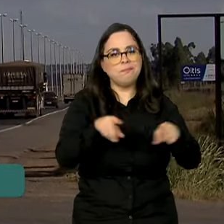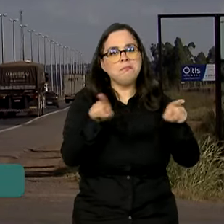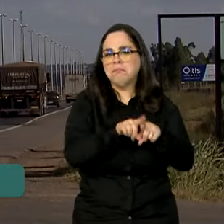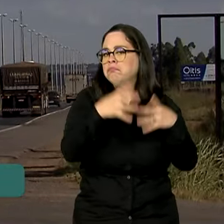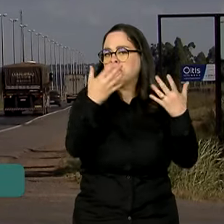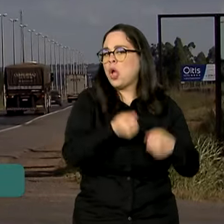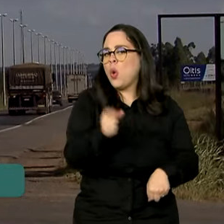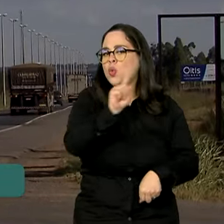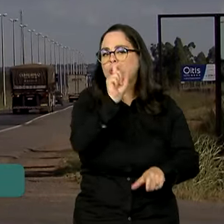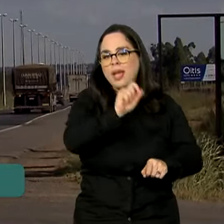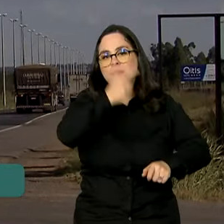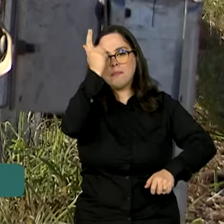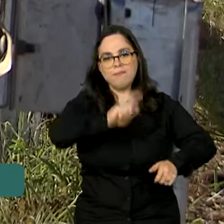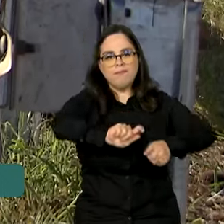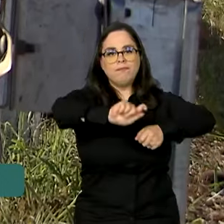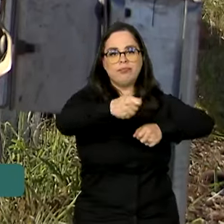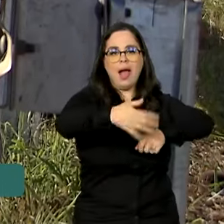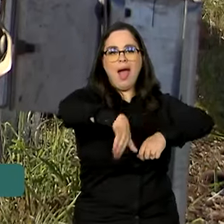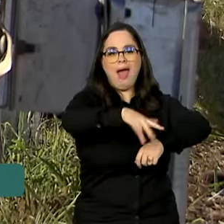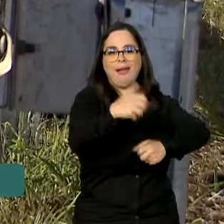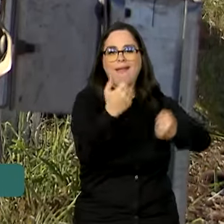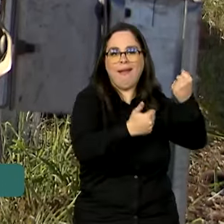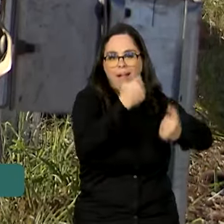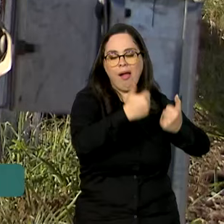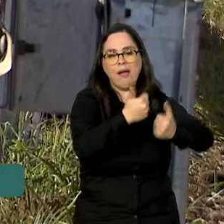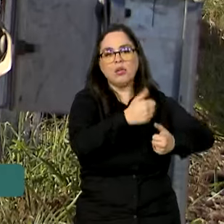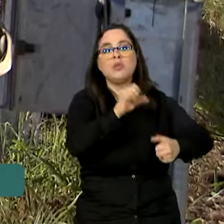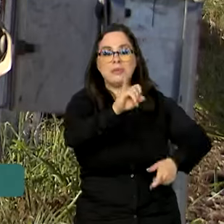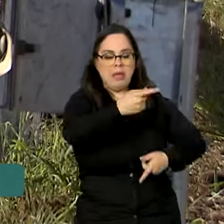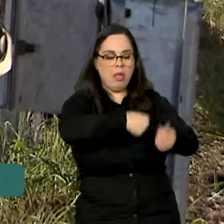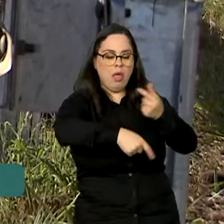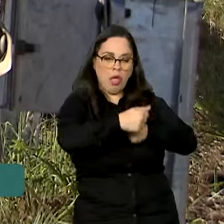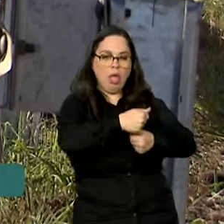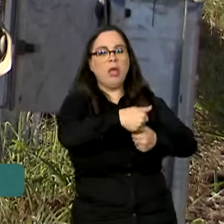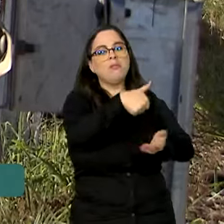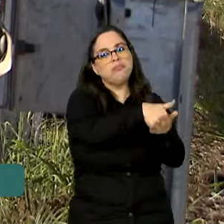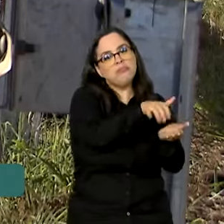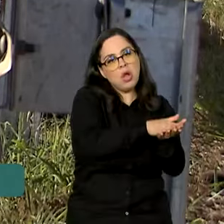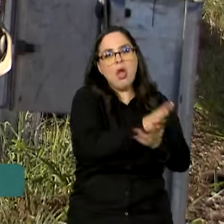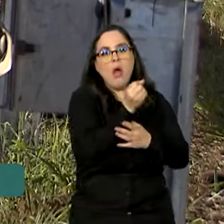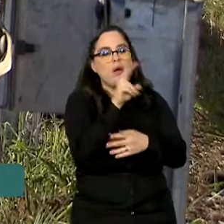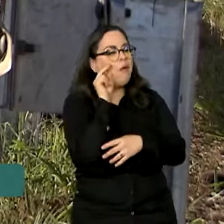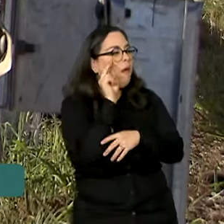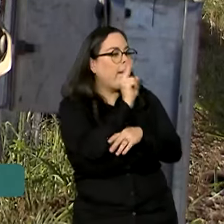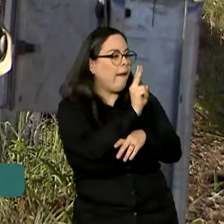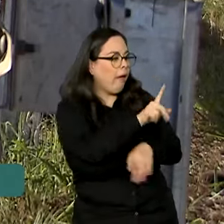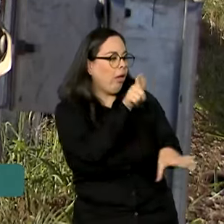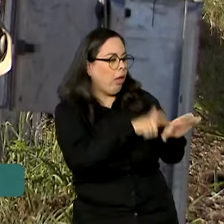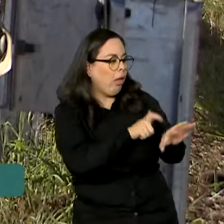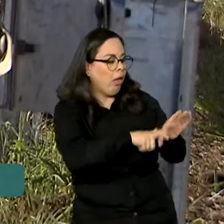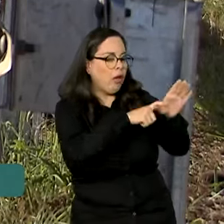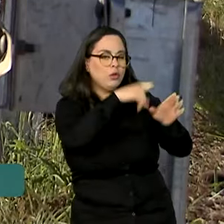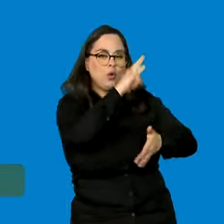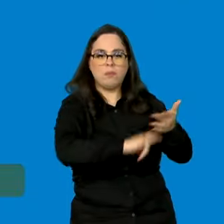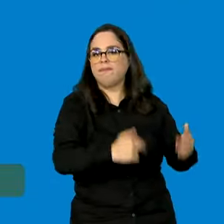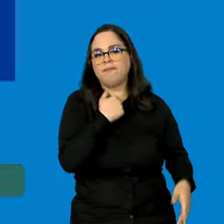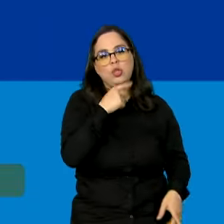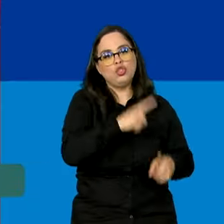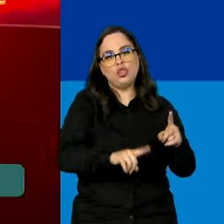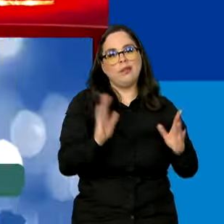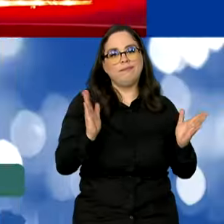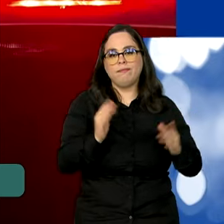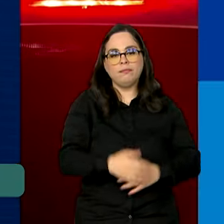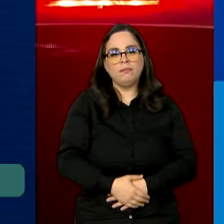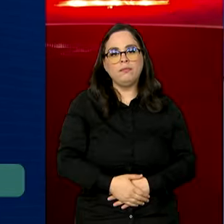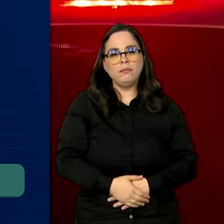permitido fazer bloqueios de veículos por motivos administrativos ou para verificar pendências de documentação. A